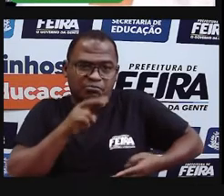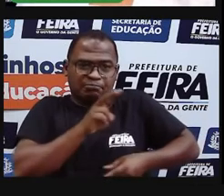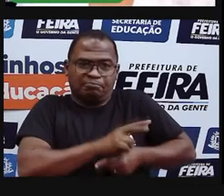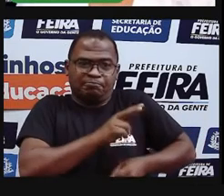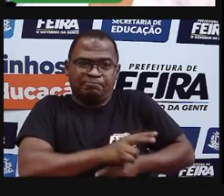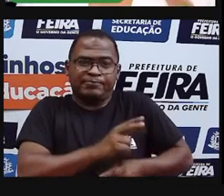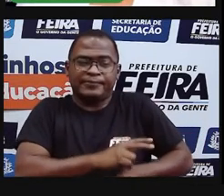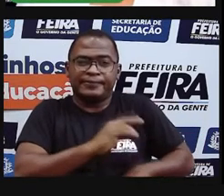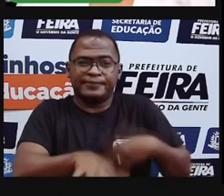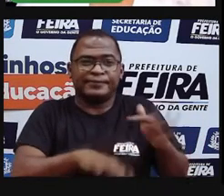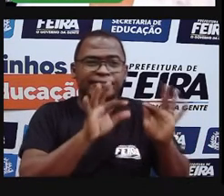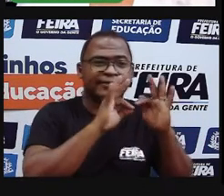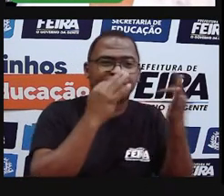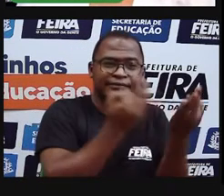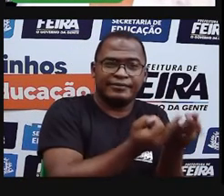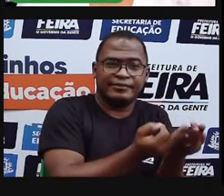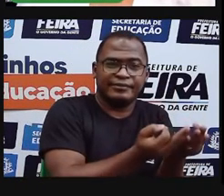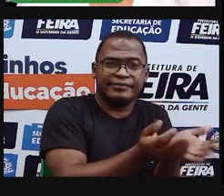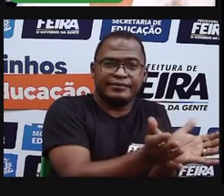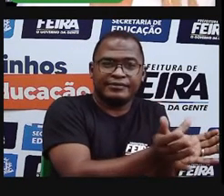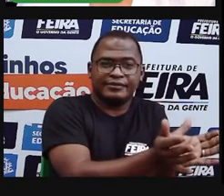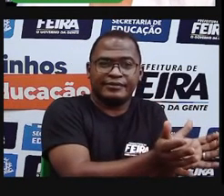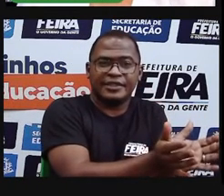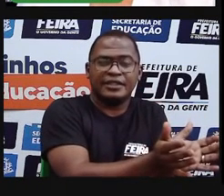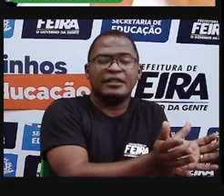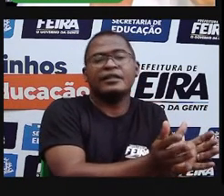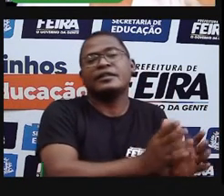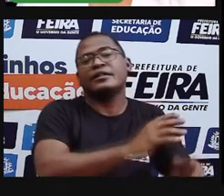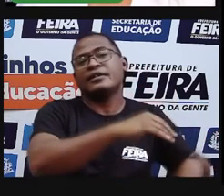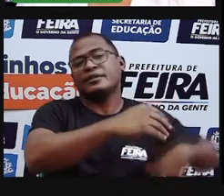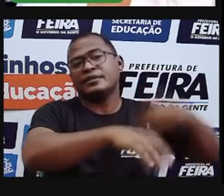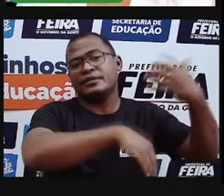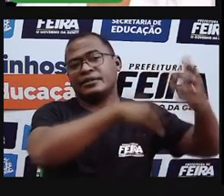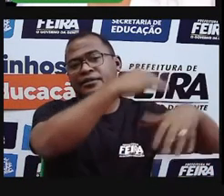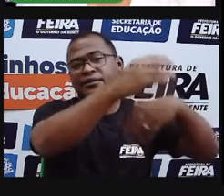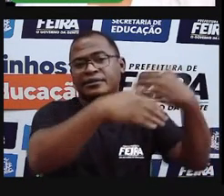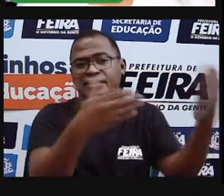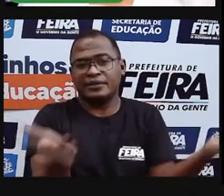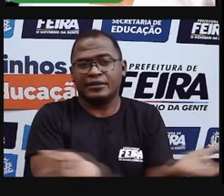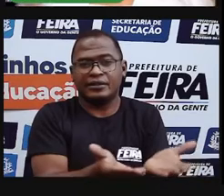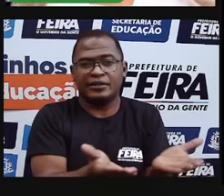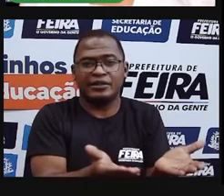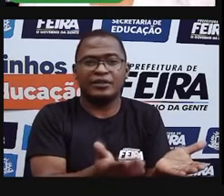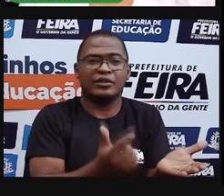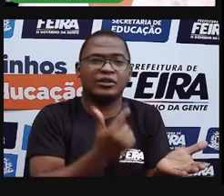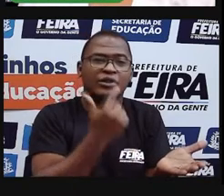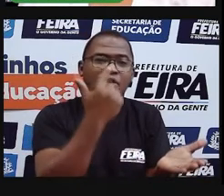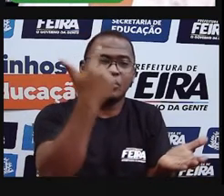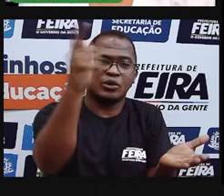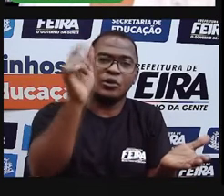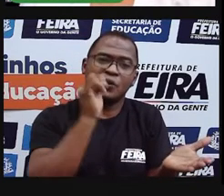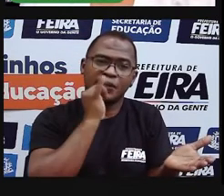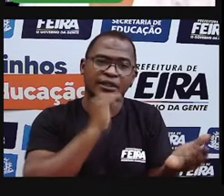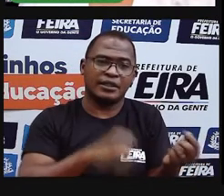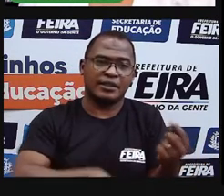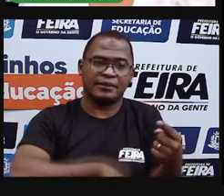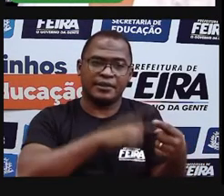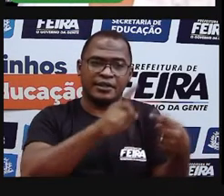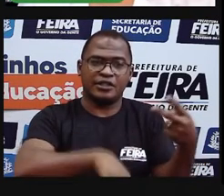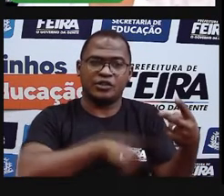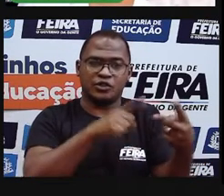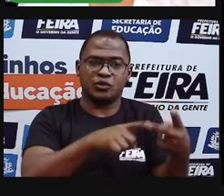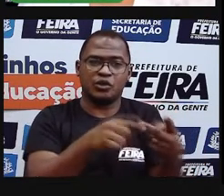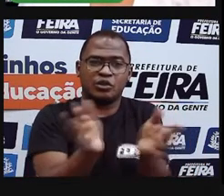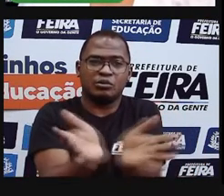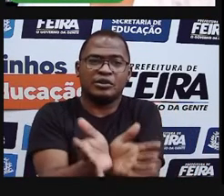Depois disso, a criança cresce, ela vai conviver, ela vai viver em uma comunidade diferente, né? Que é